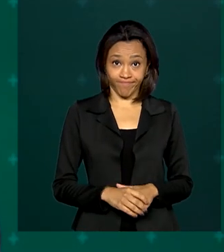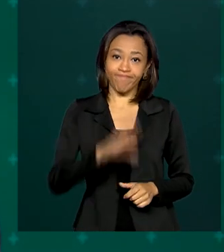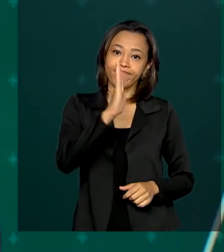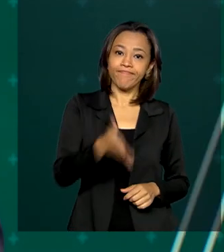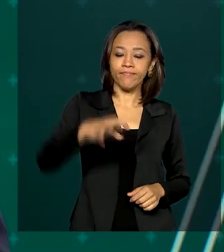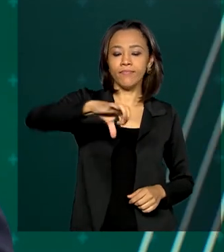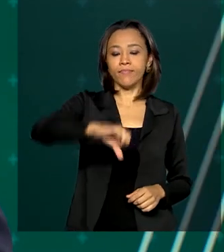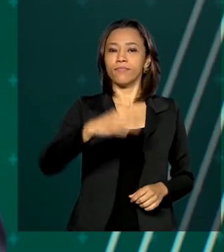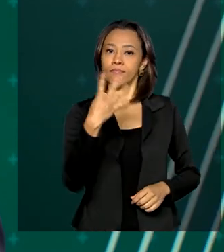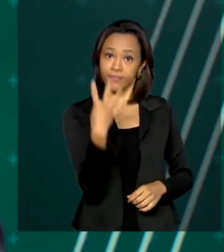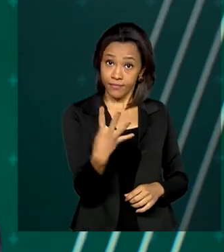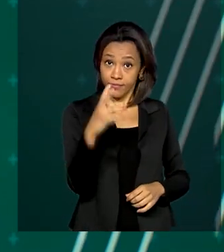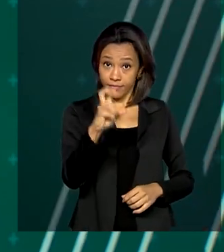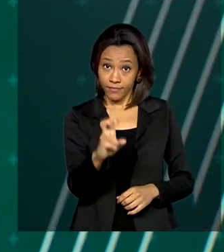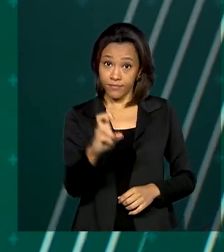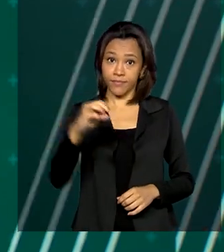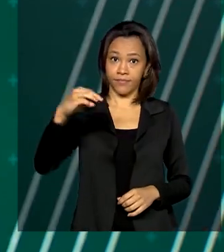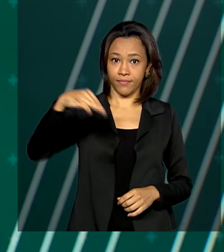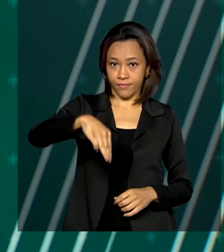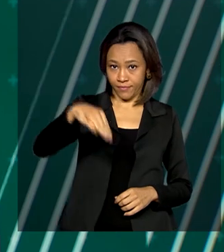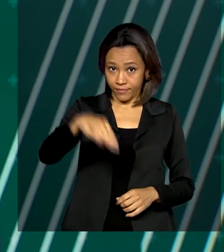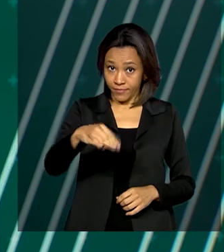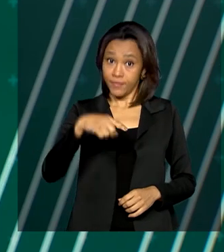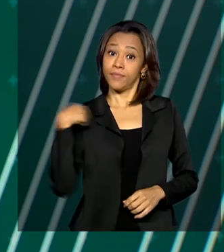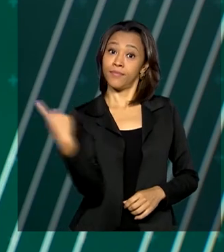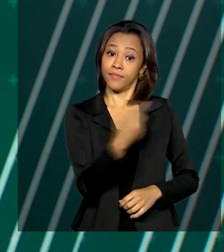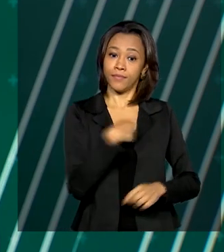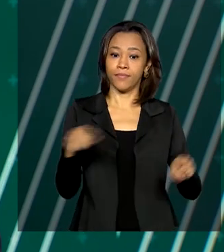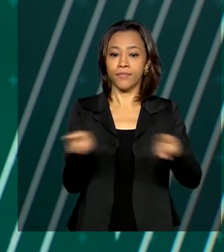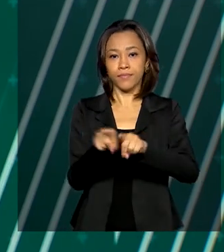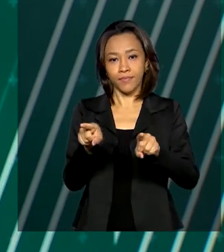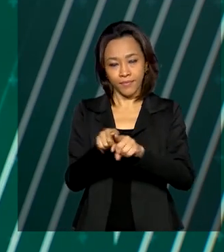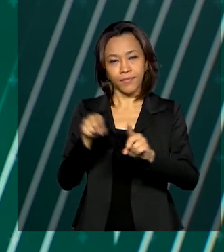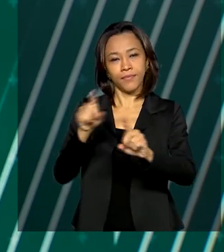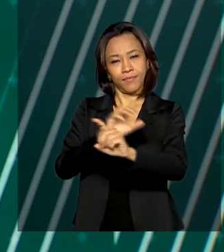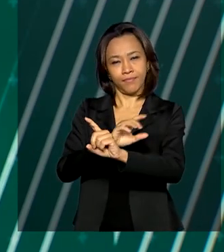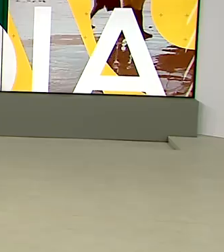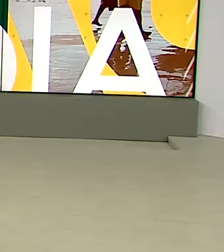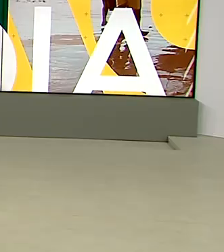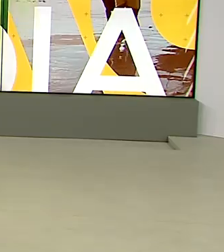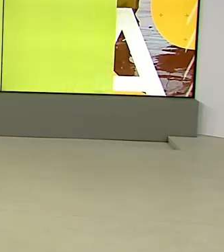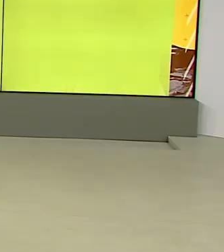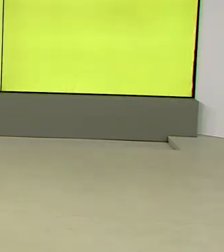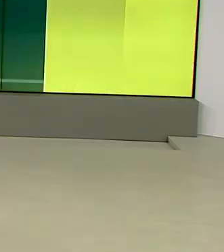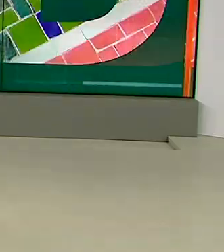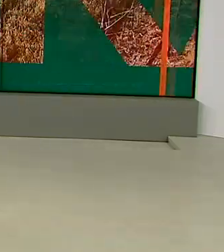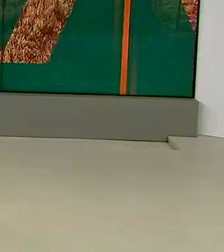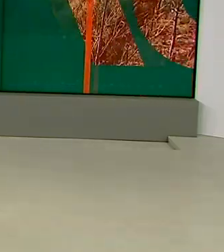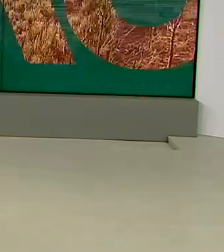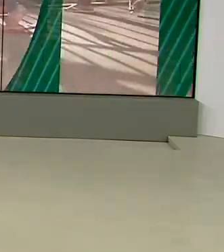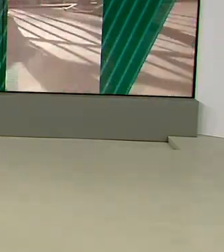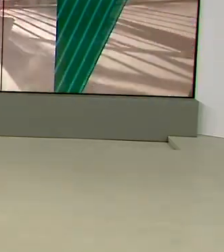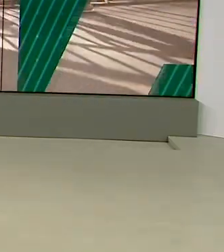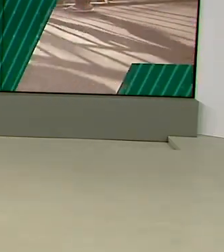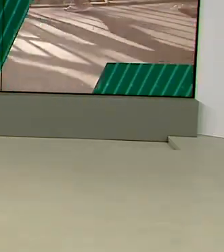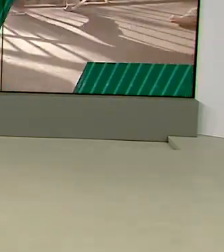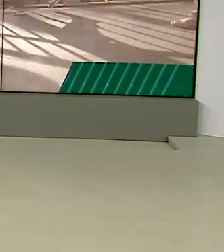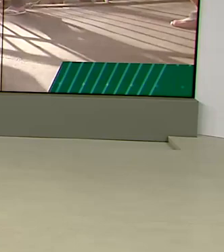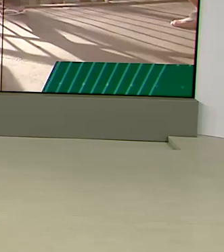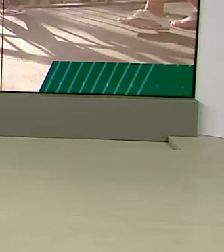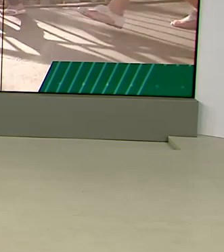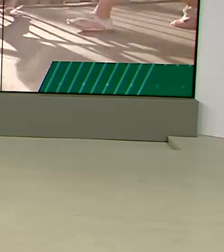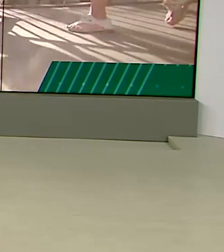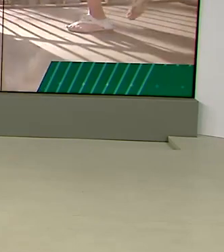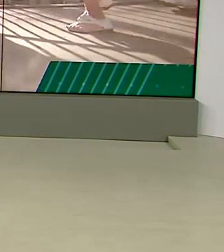São 9 horas e 46 minutos e estamos ao vivo também pelas redes sociais. Vai ser lançada hoje a primeira